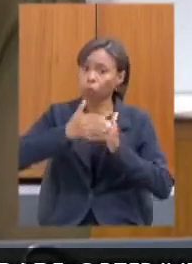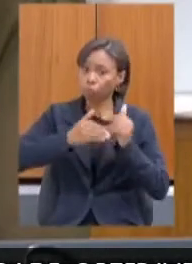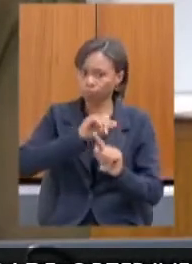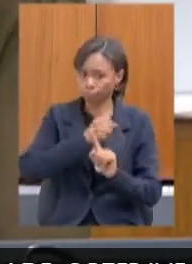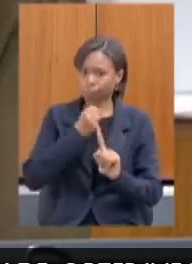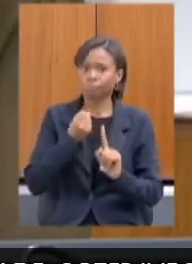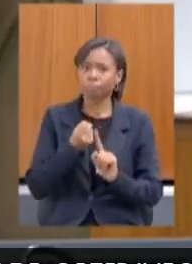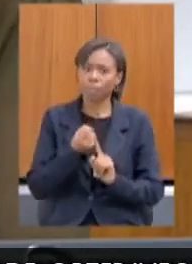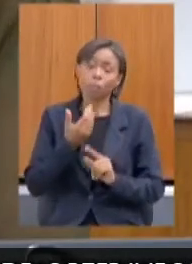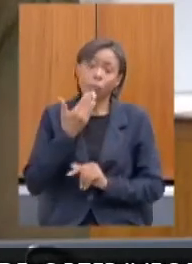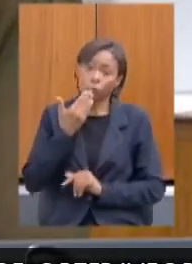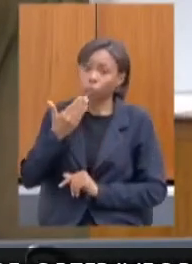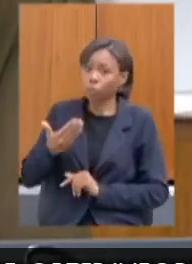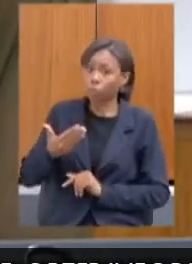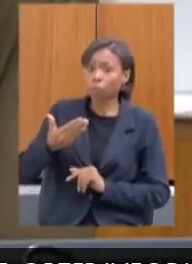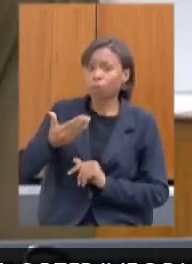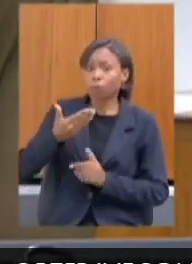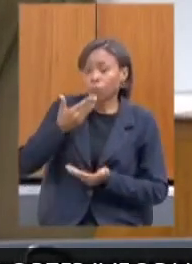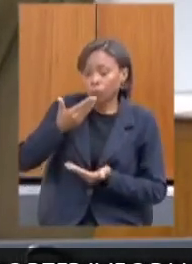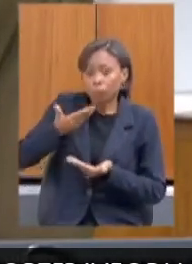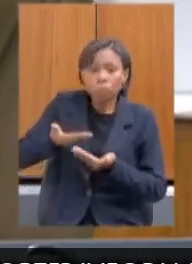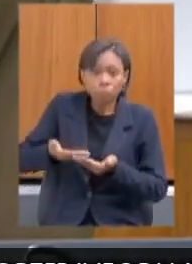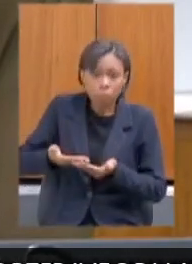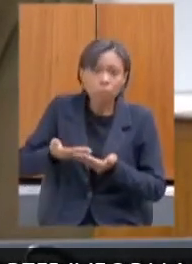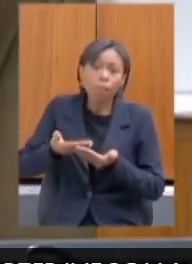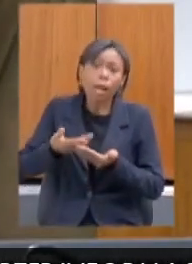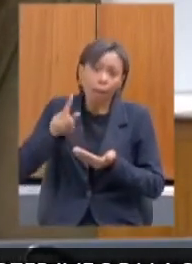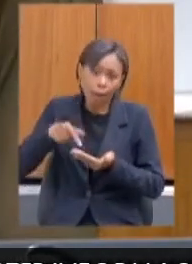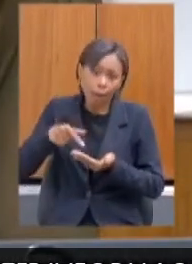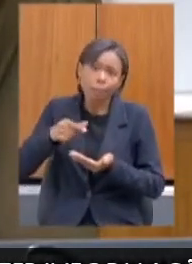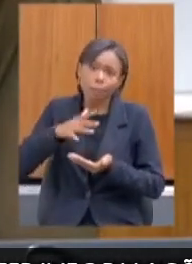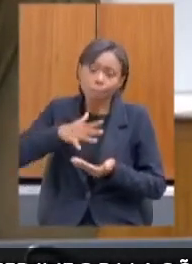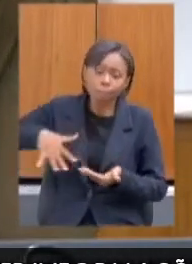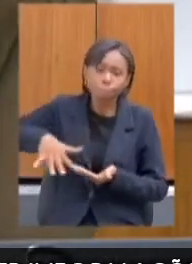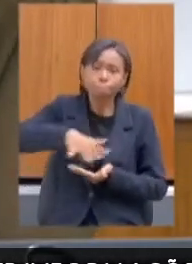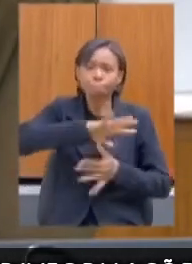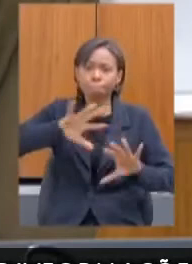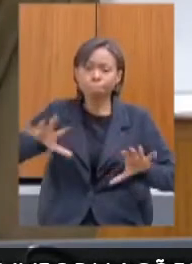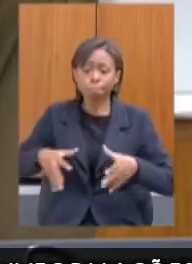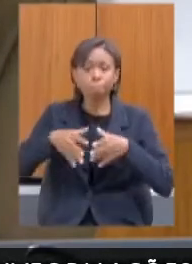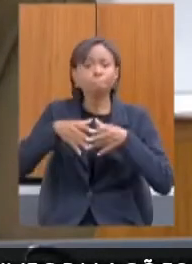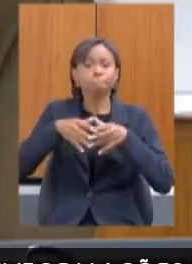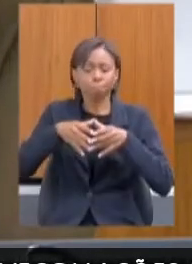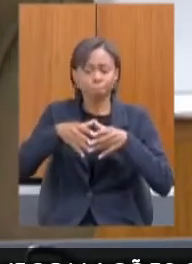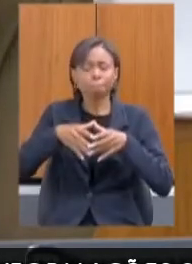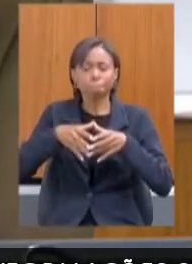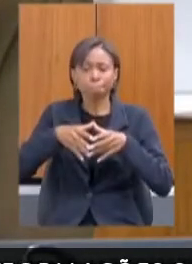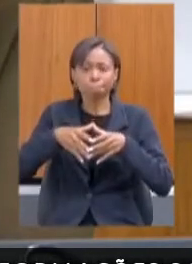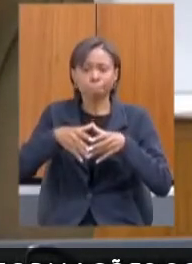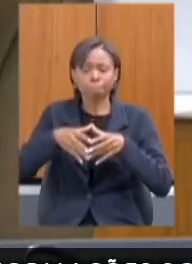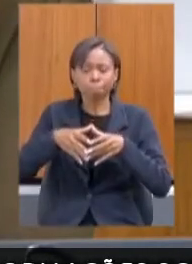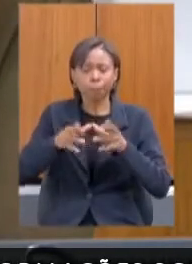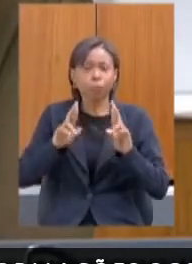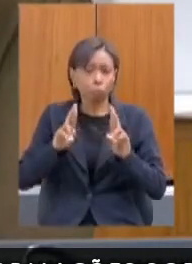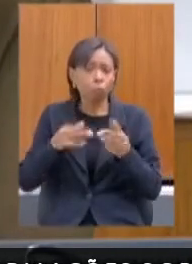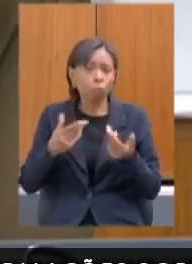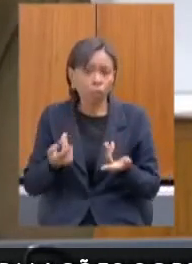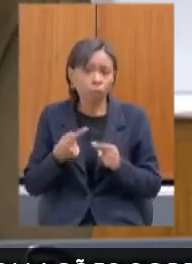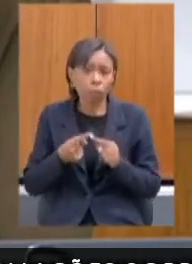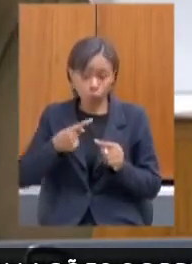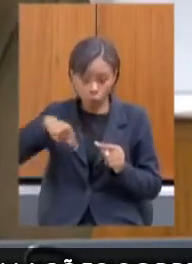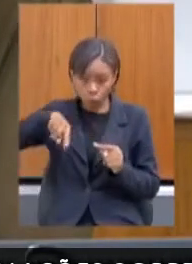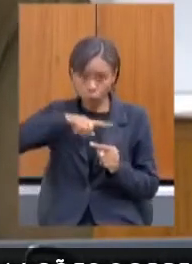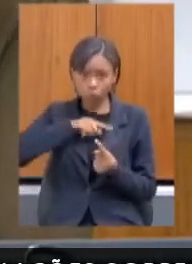de requerimento, isso faz parte de uma construção coletiva, porque o que nosso objetivo é atender,